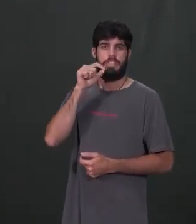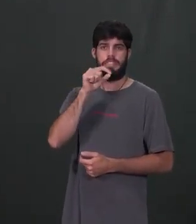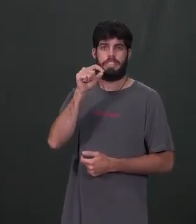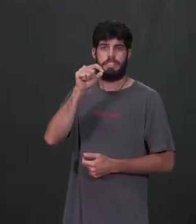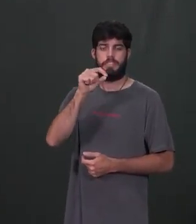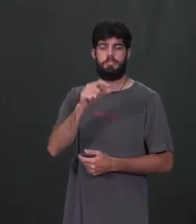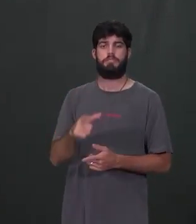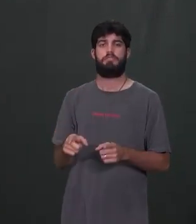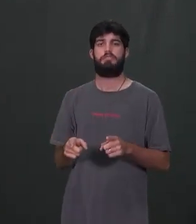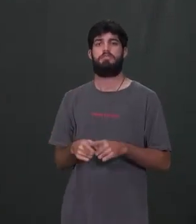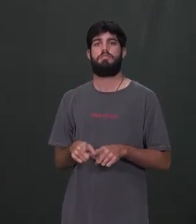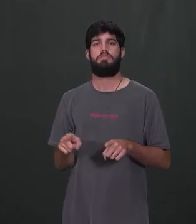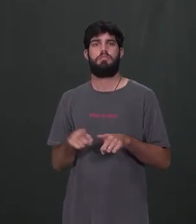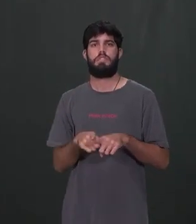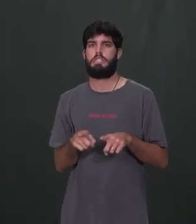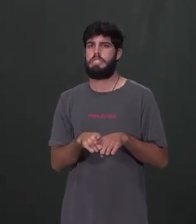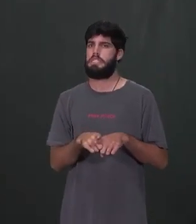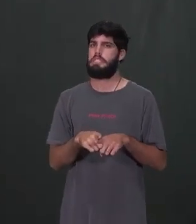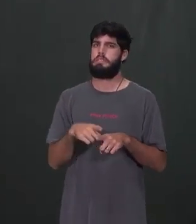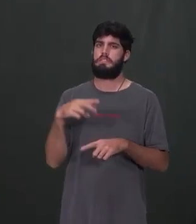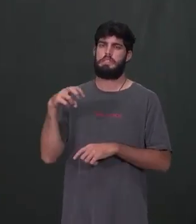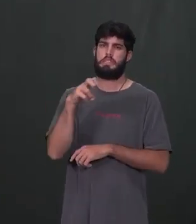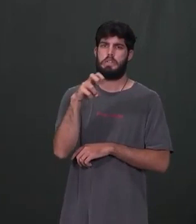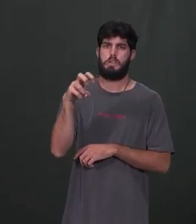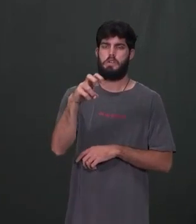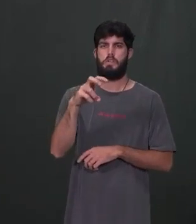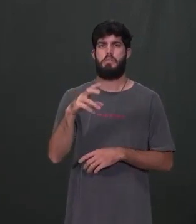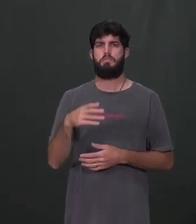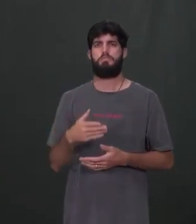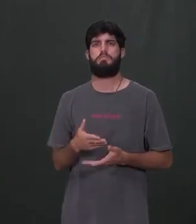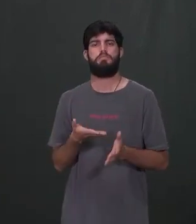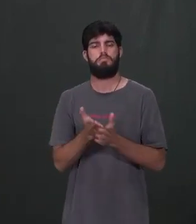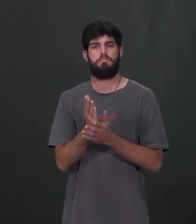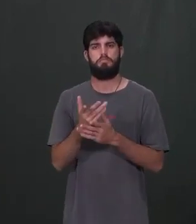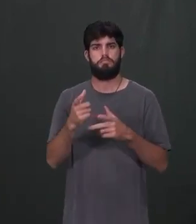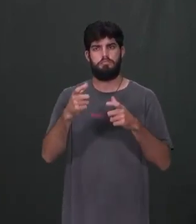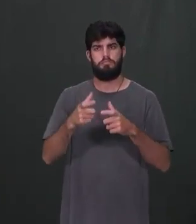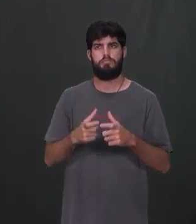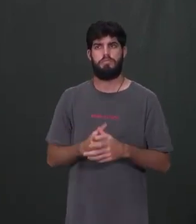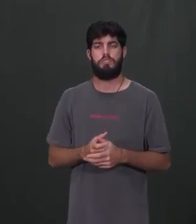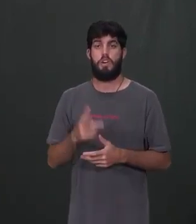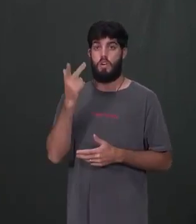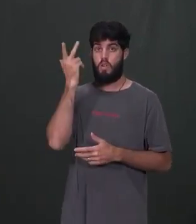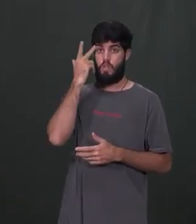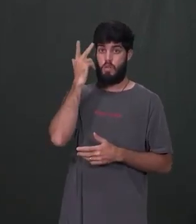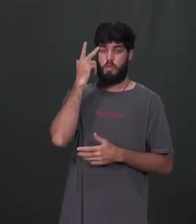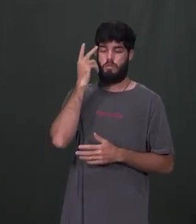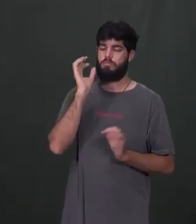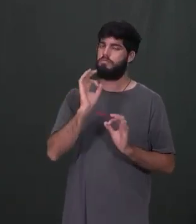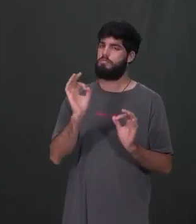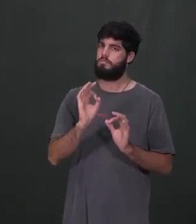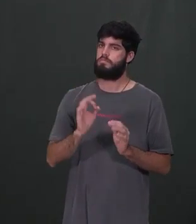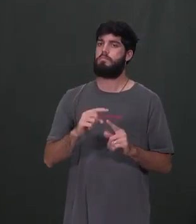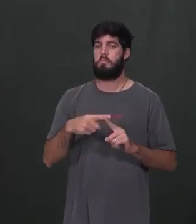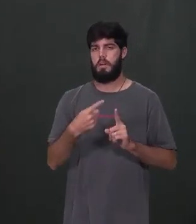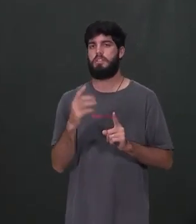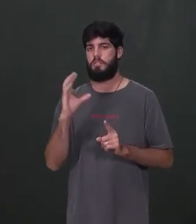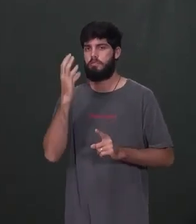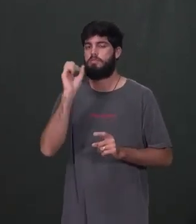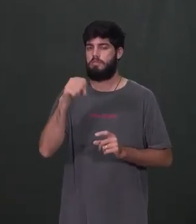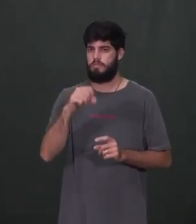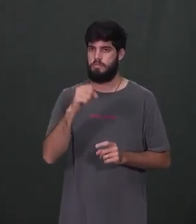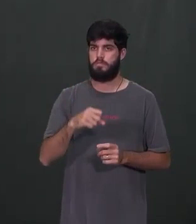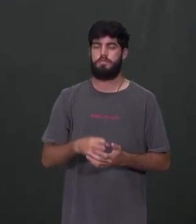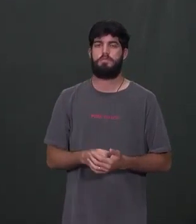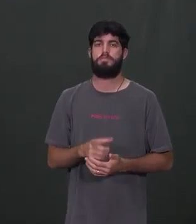insetos utilizam, alguns répteis, umas cobras, uns lagartos, especialmente em cativeiro. Não é tão comum também não, mas rola. Olha